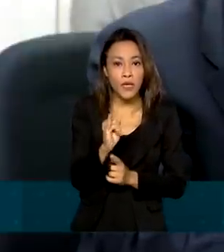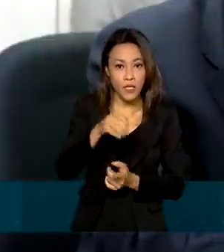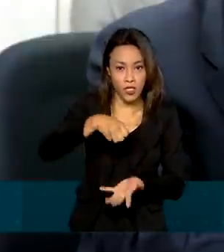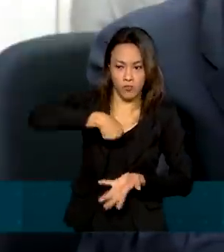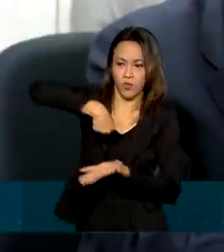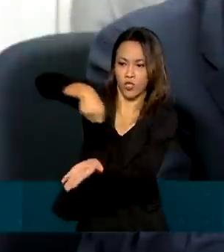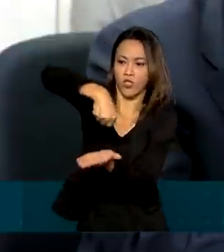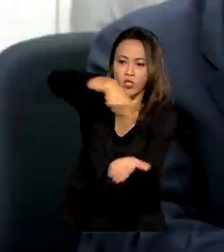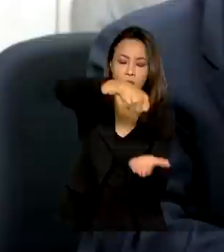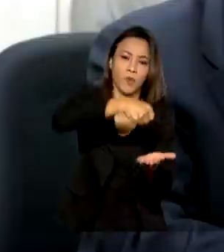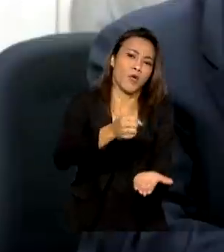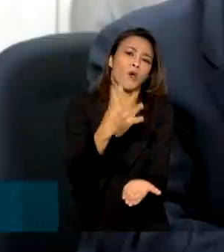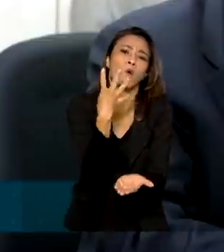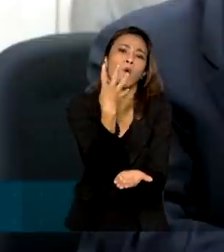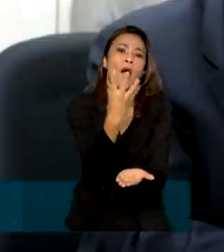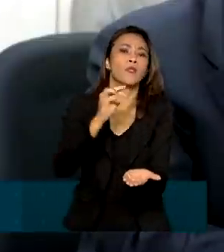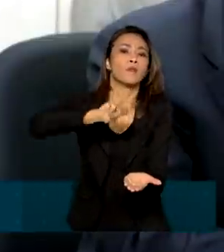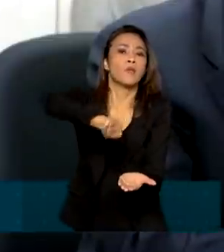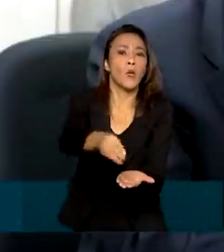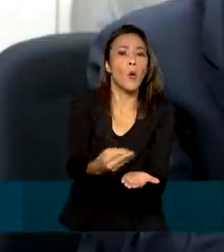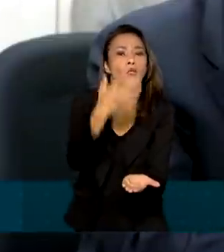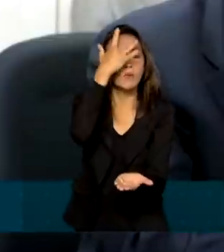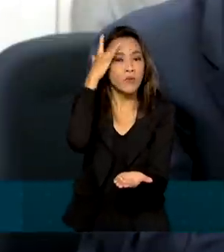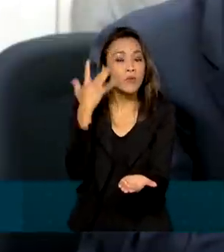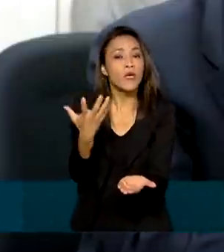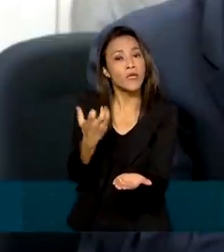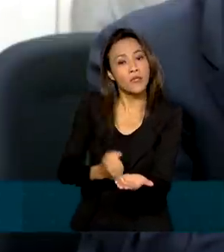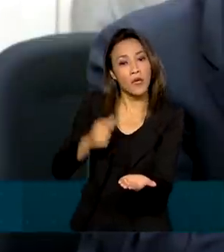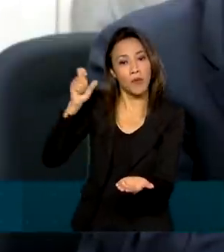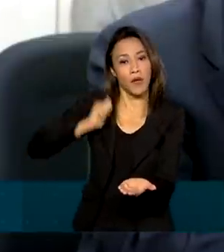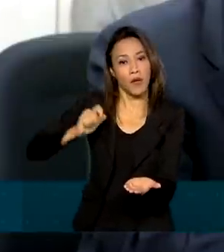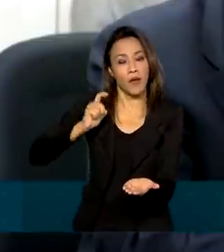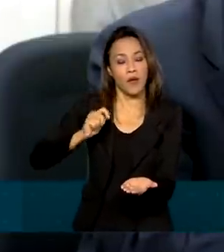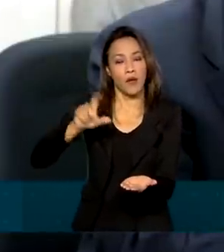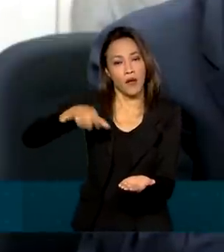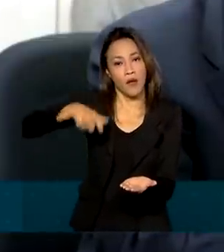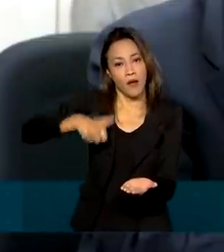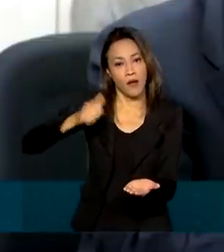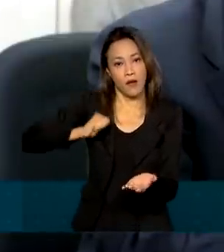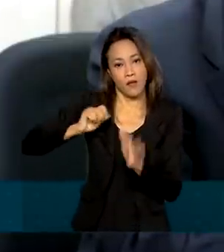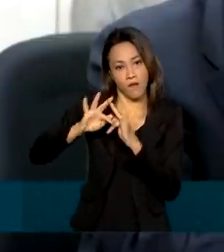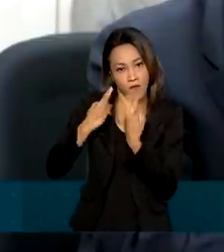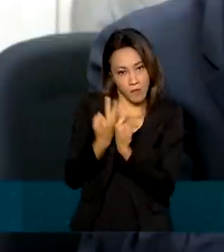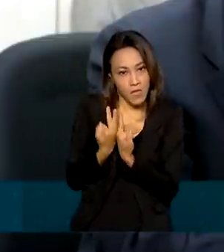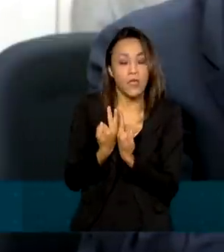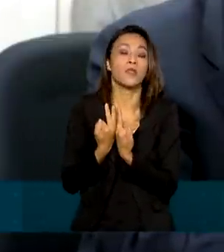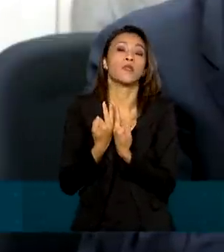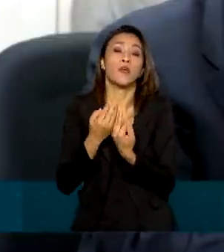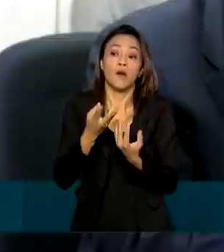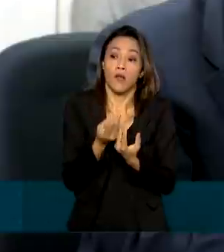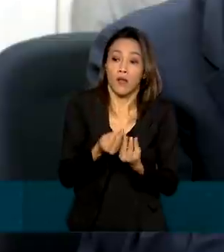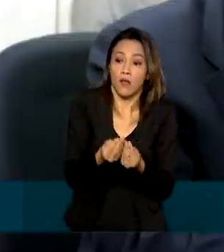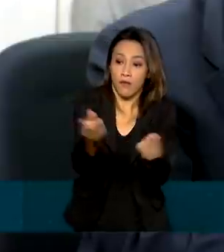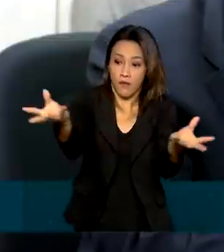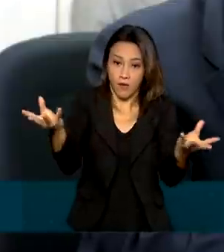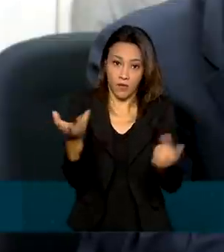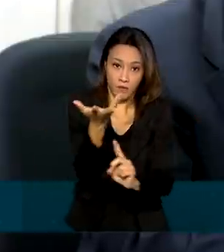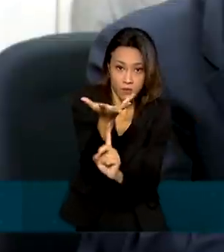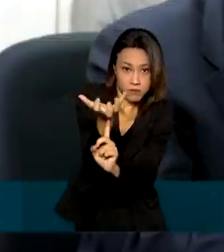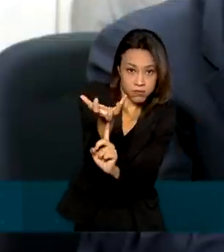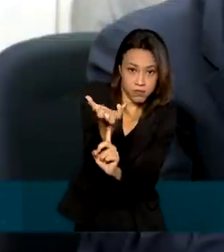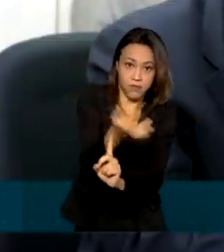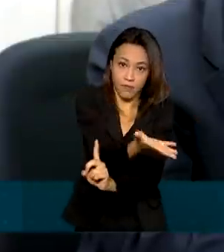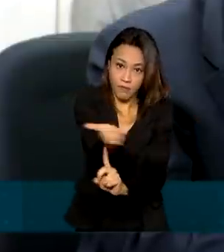de kits de recepção para a população dos programas assistenciais do governo federal e a infraestrutura de transmissão de TV a ser oferecida em 1